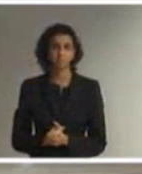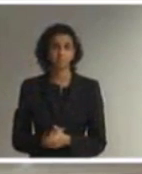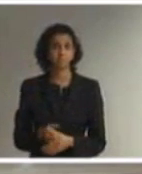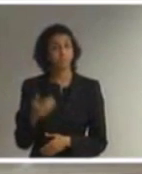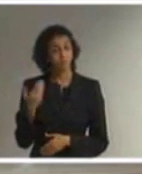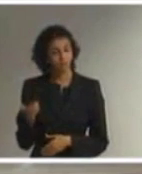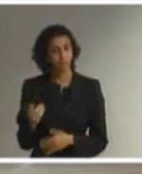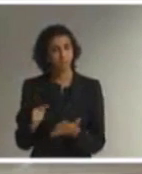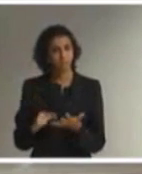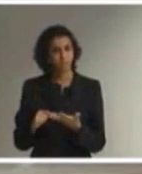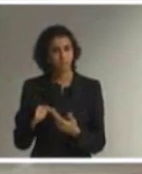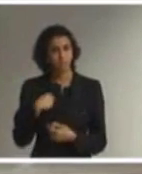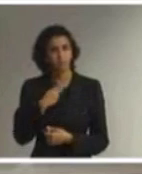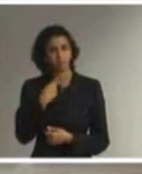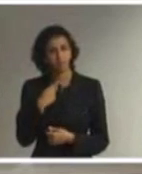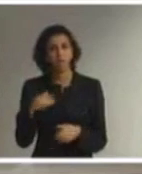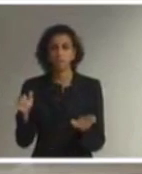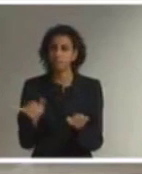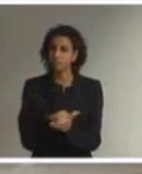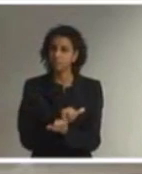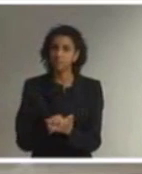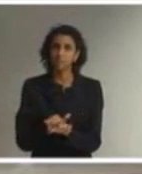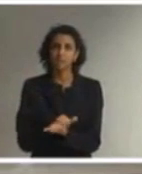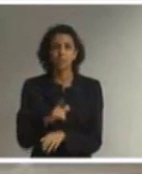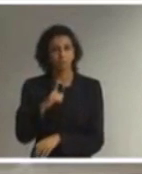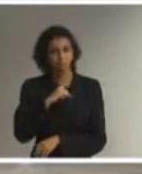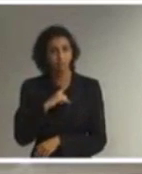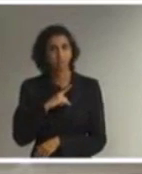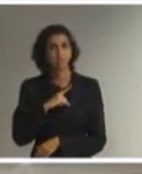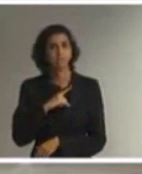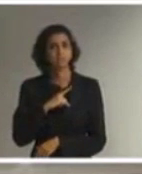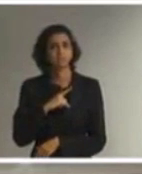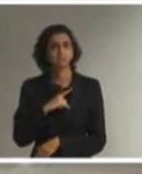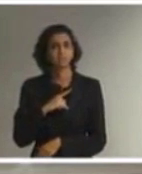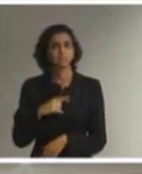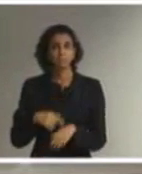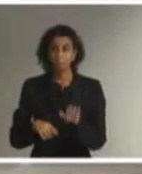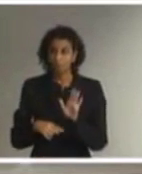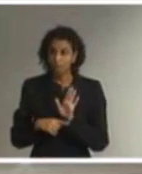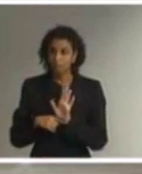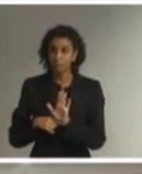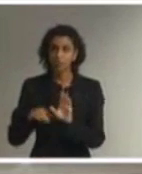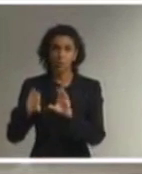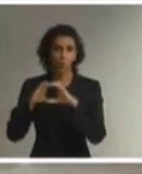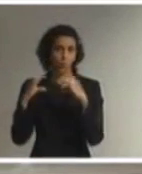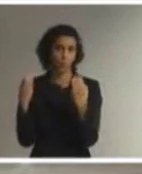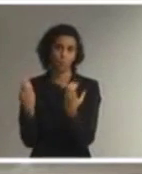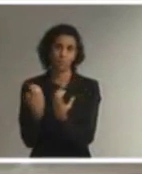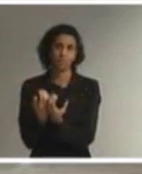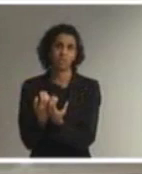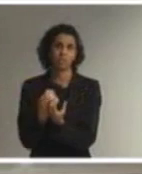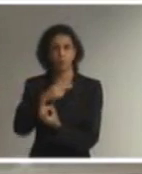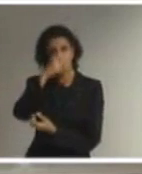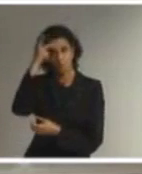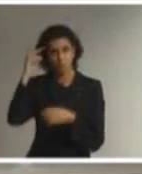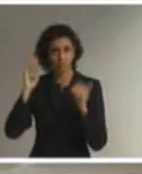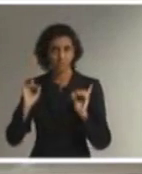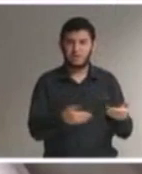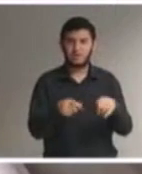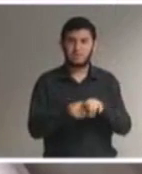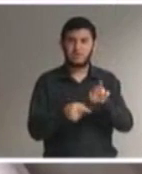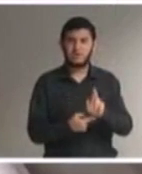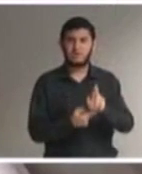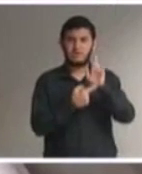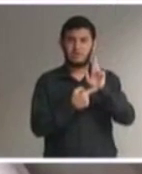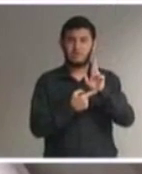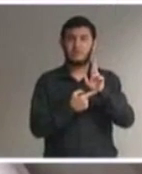as ferramentas que se coloca à disposição da comunidade de pessoas com deficiência.